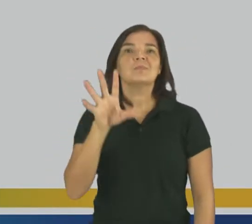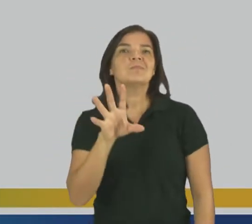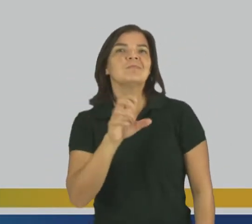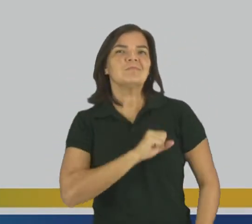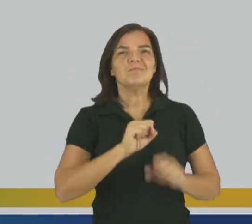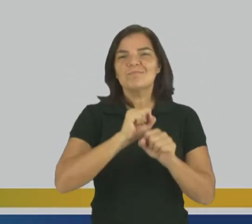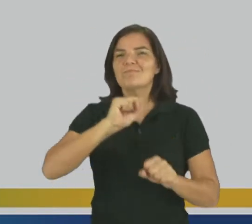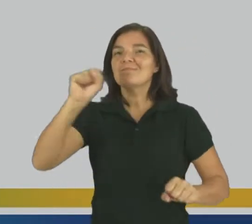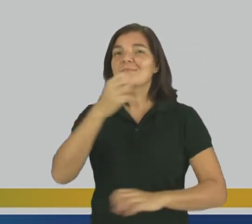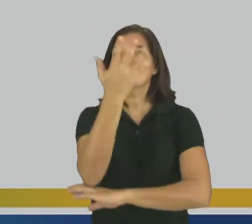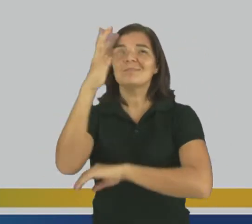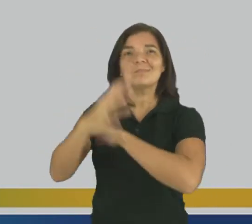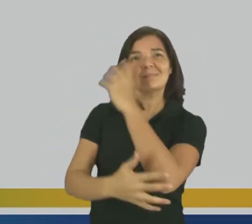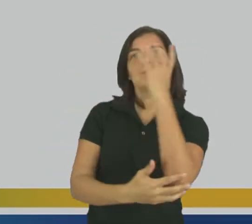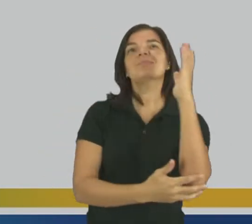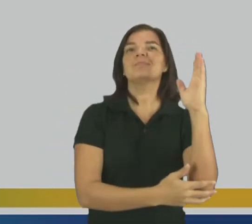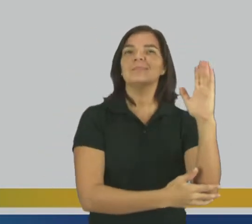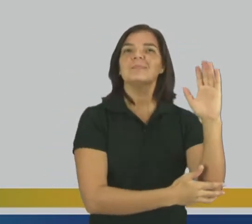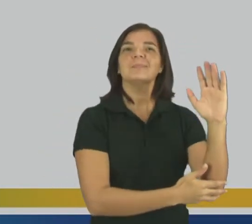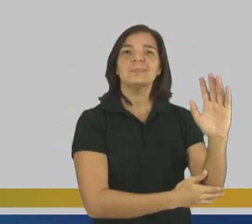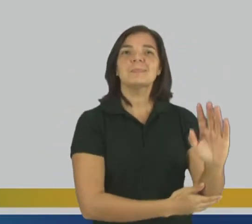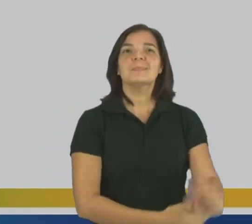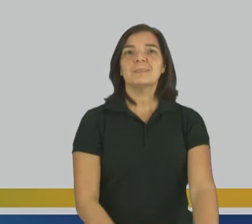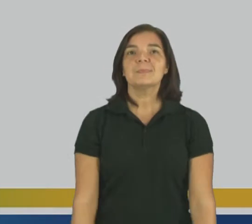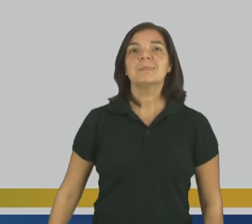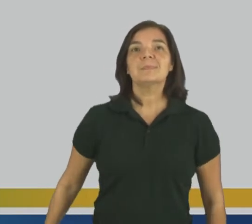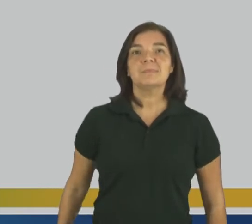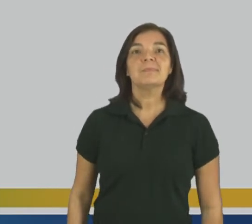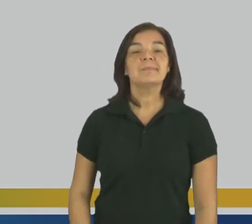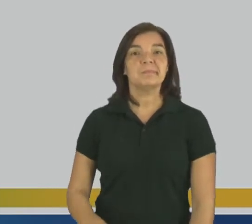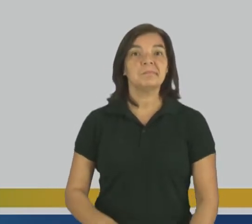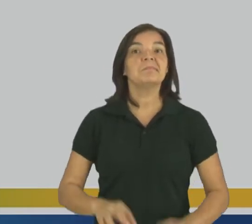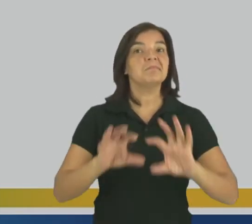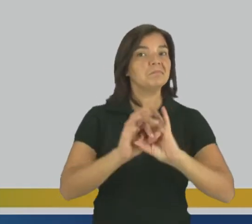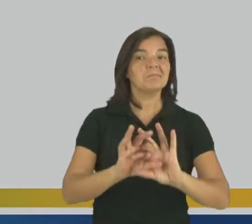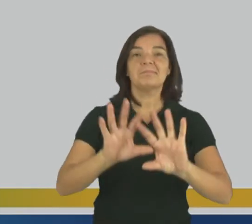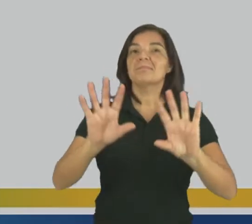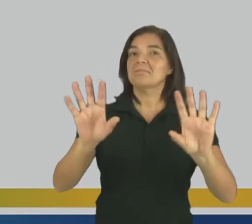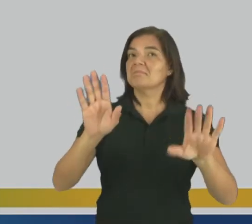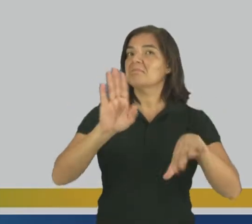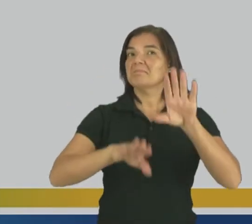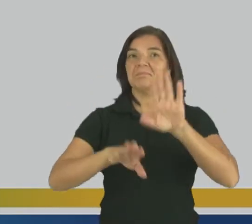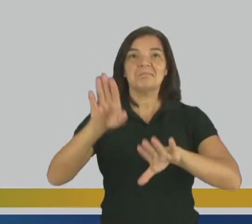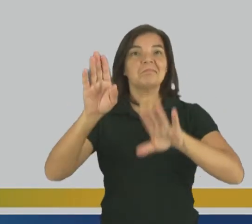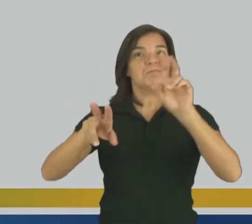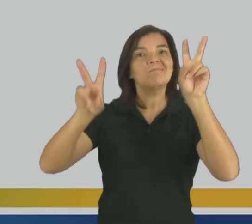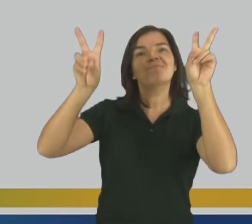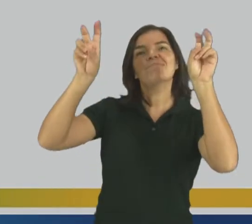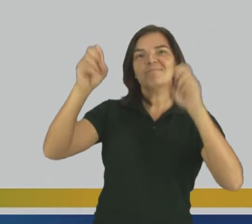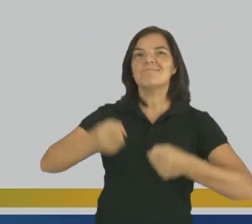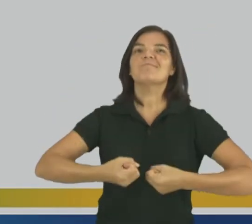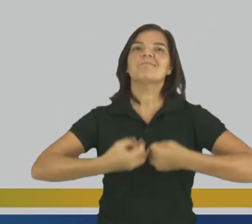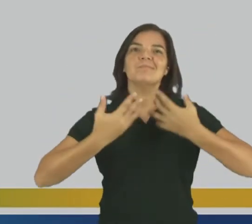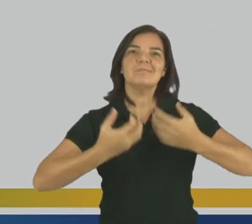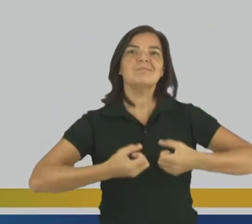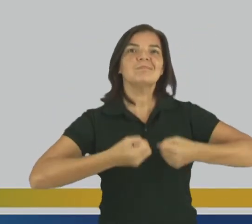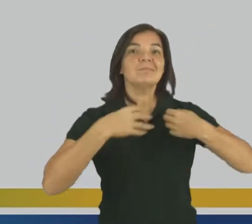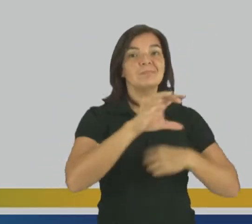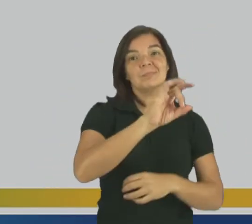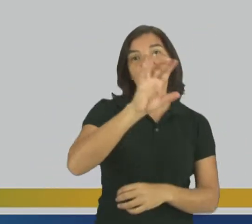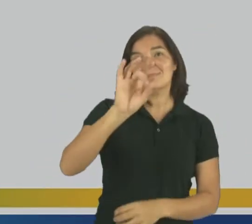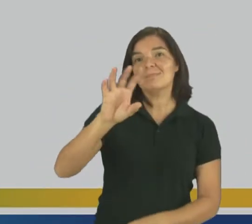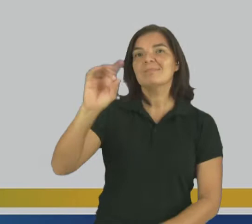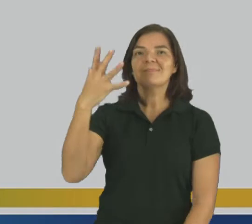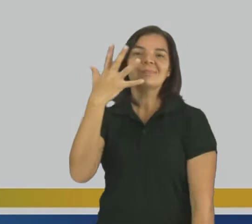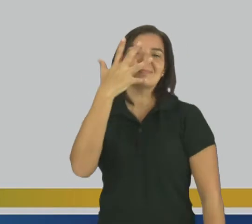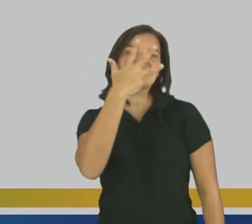heroísmo e natureza Mas independente do tema do poema Cada um tem